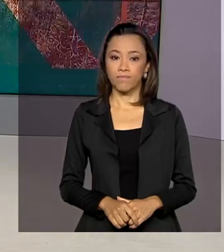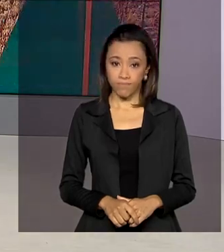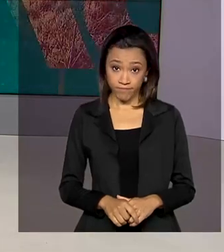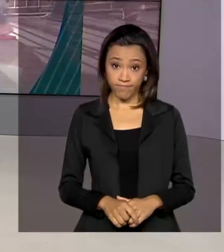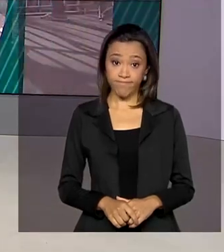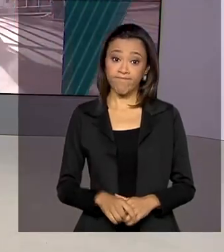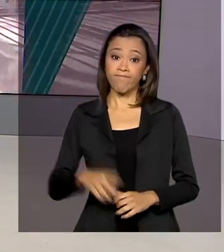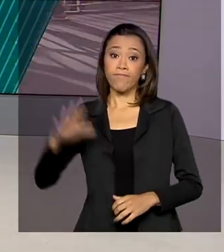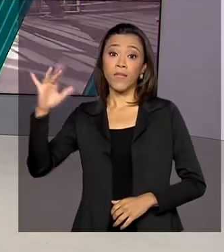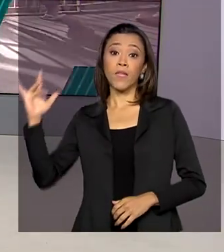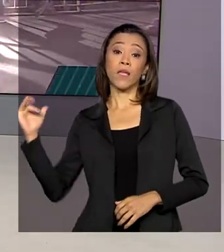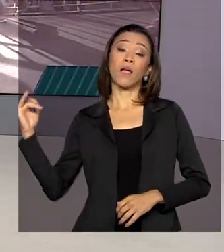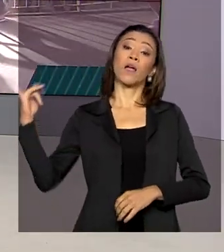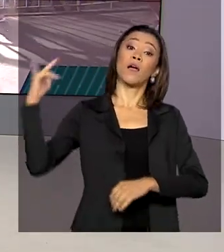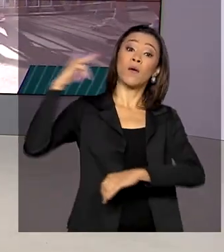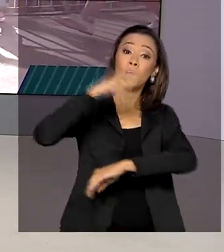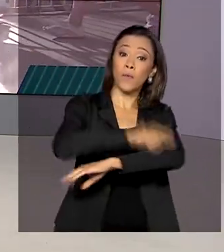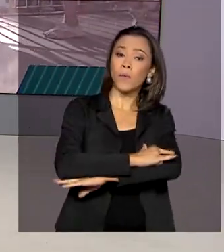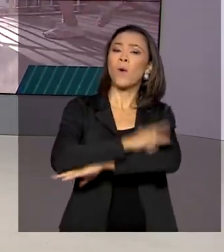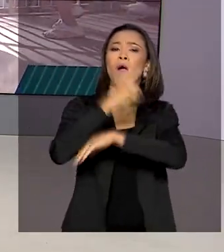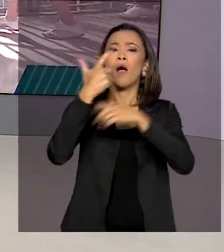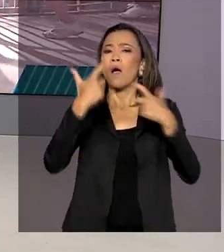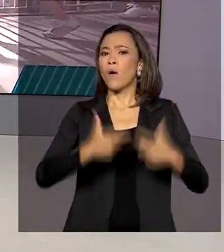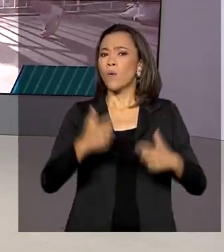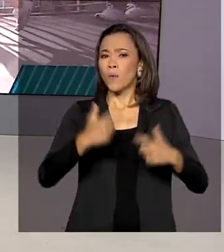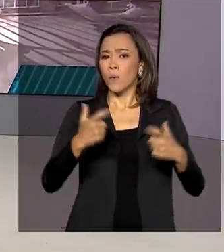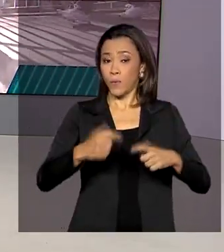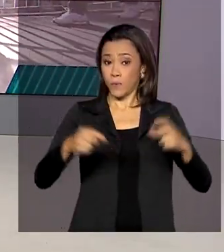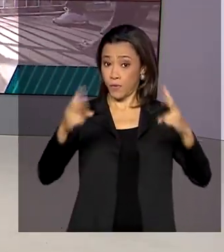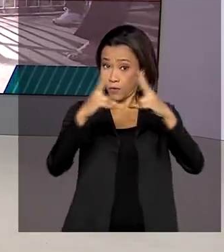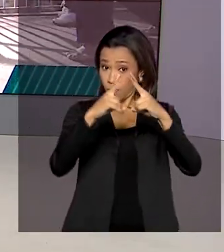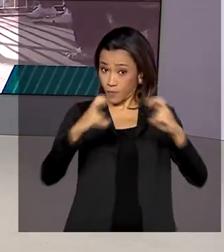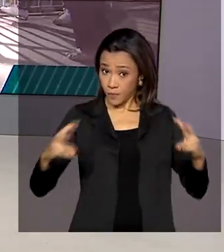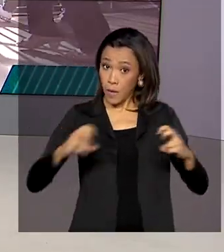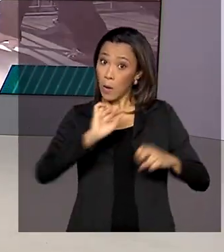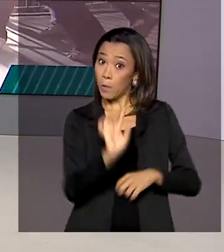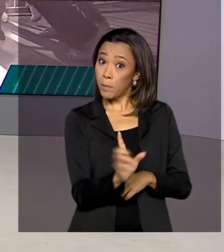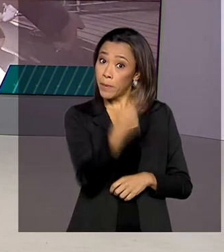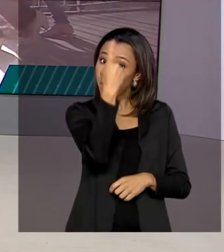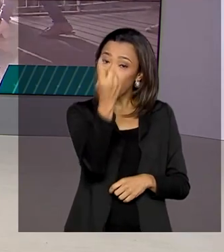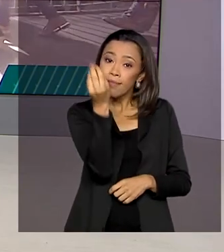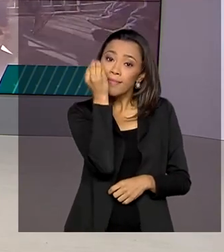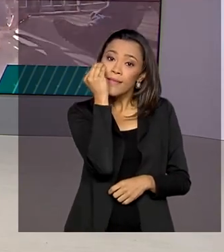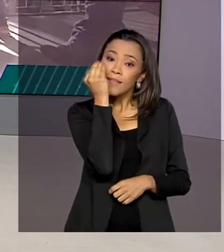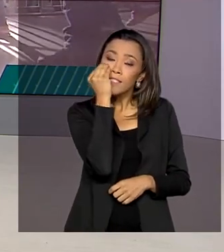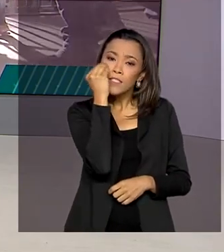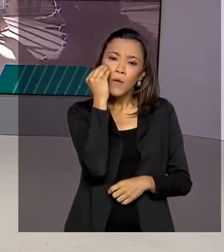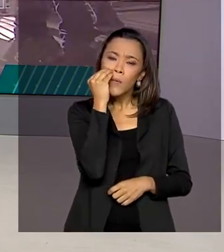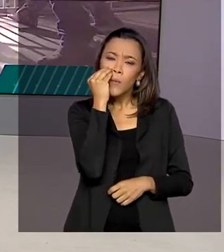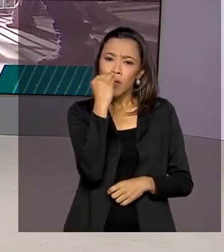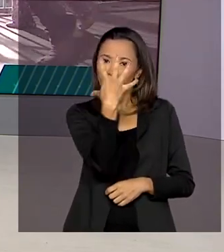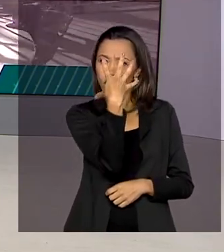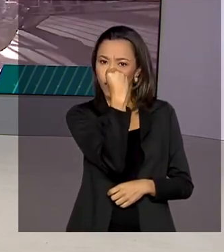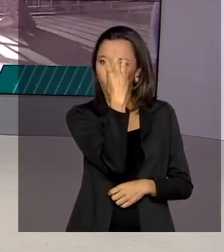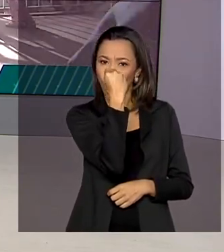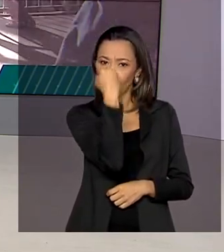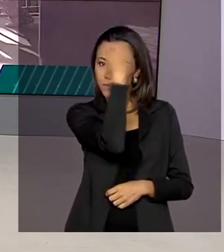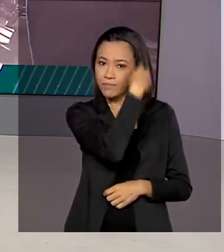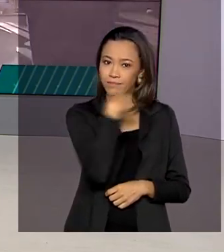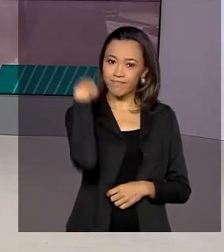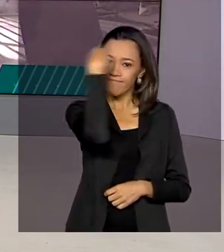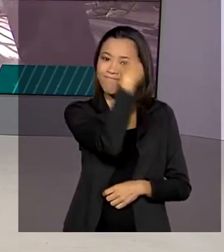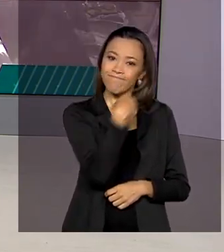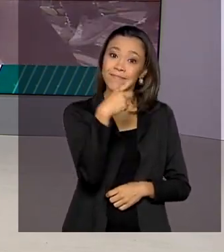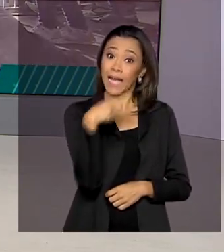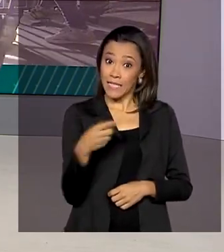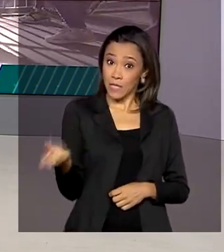O Aeroporto Internacional de Florianópolis é o primeiro do país a testar a identificação facial. A nova tecnologia vai